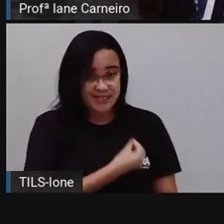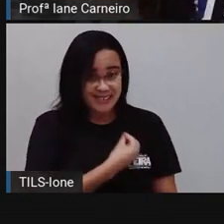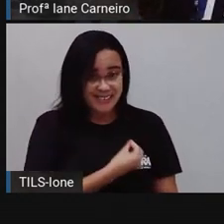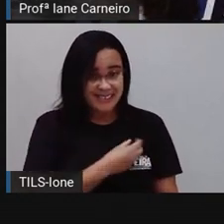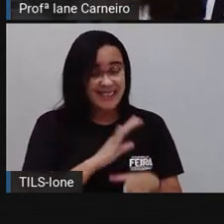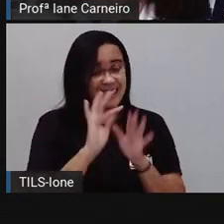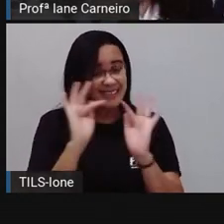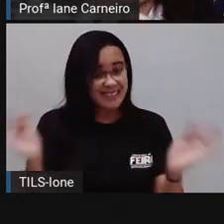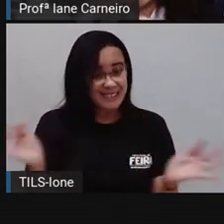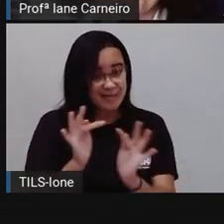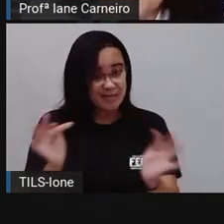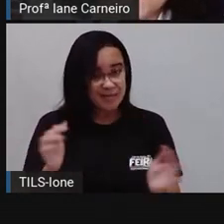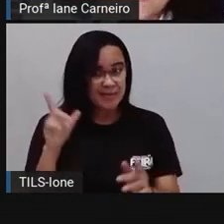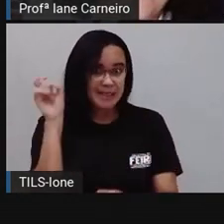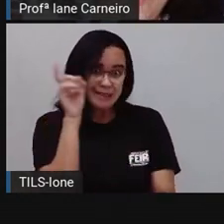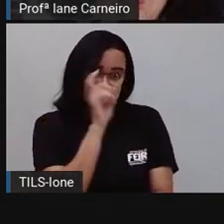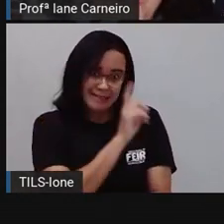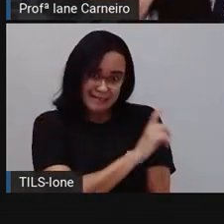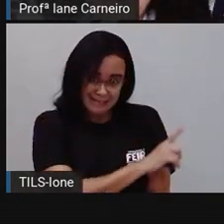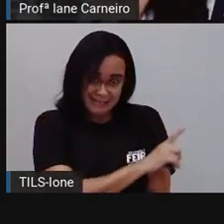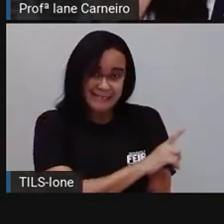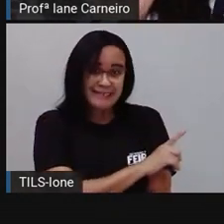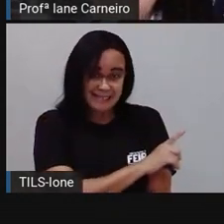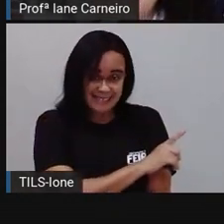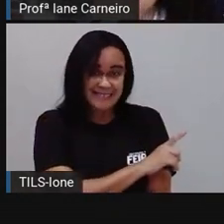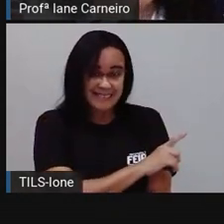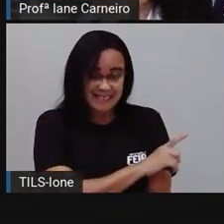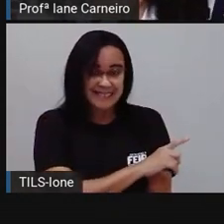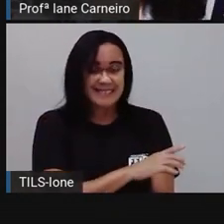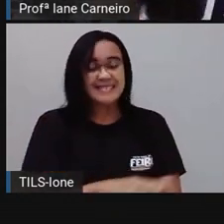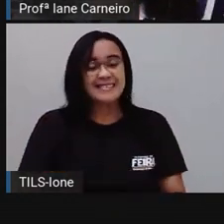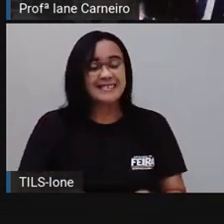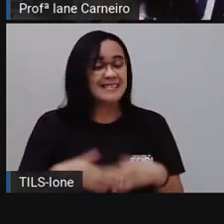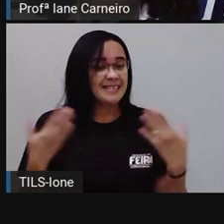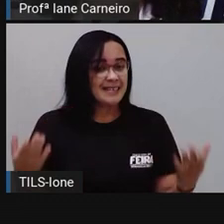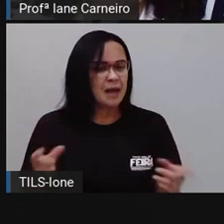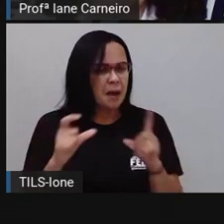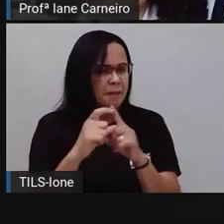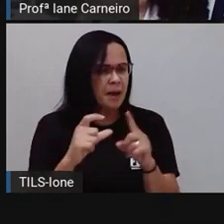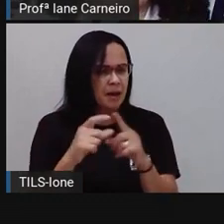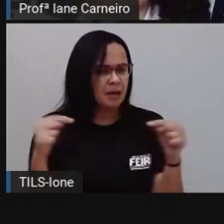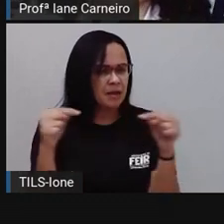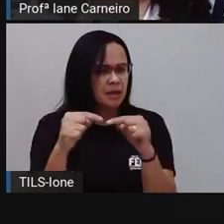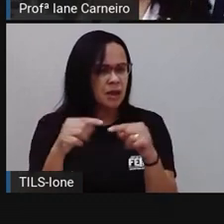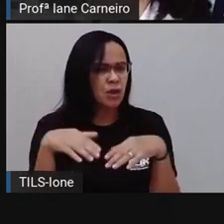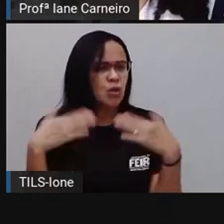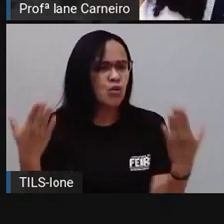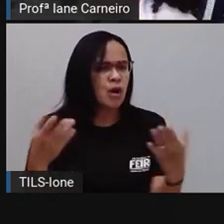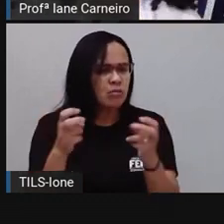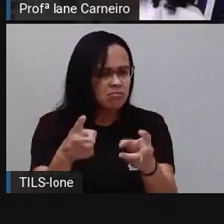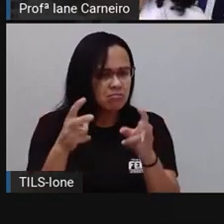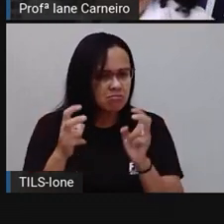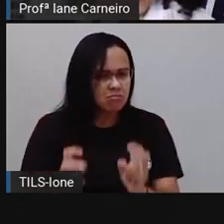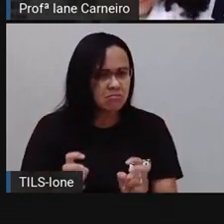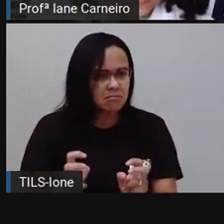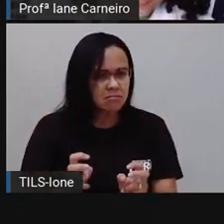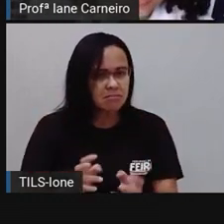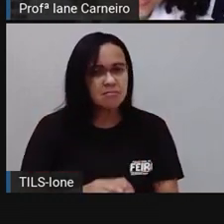Simplifica o complicado. Quais foram as rimas que vocês perceberam? Ó,